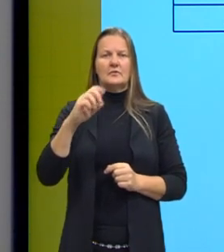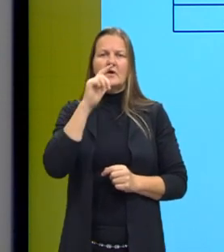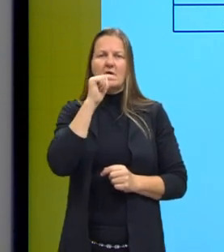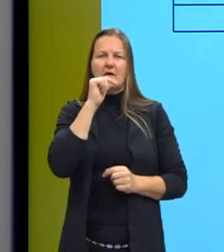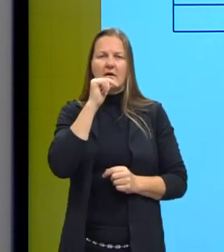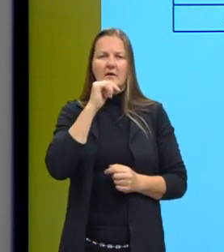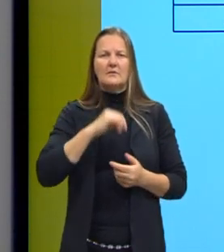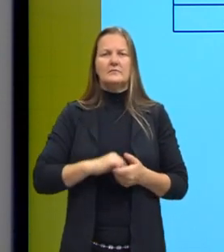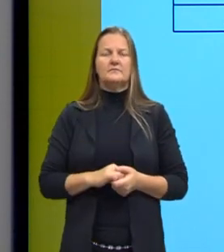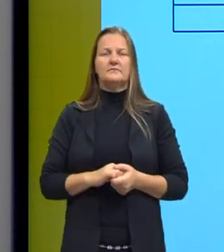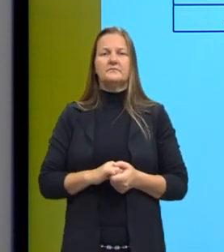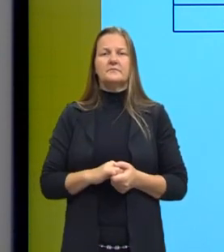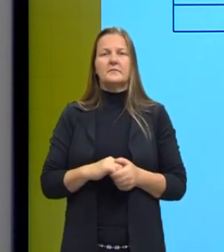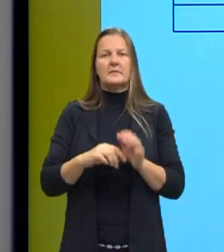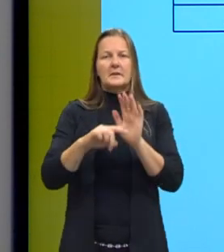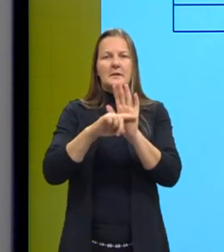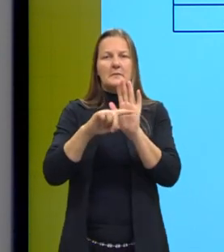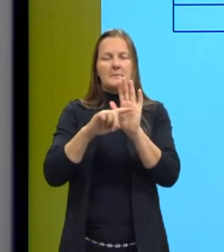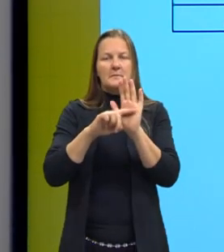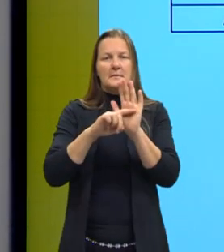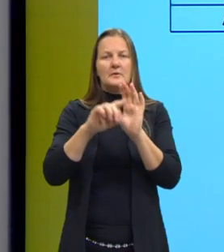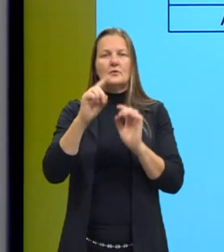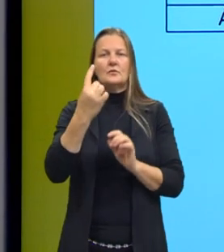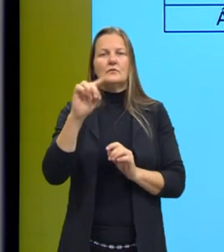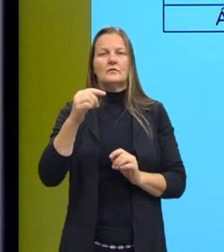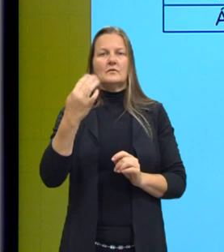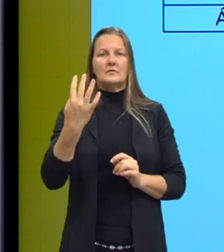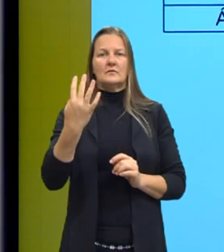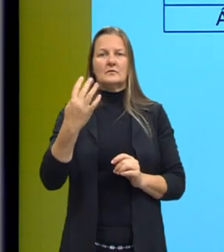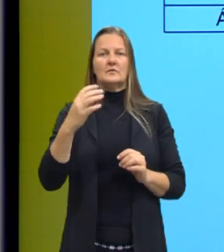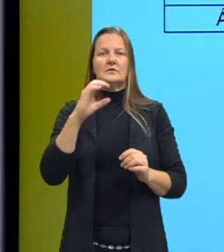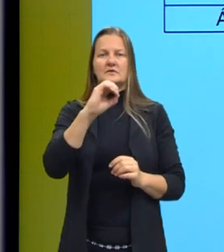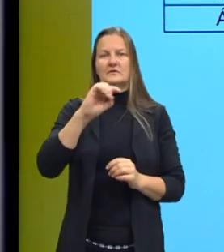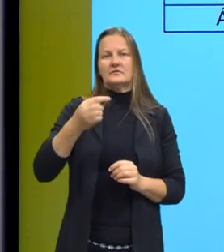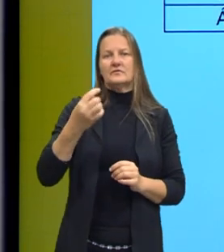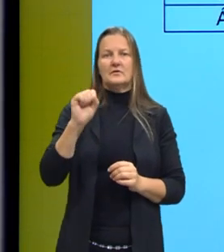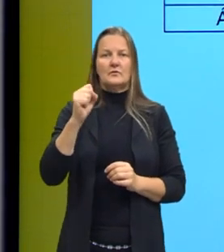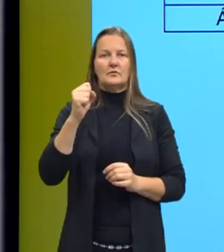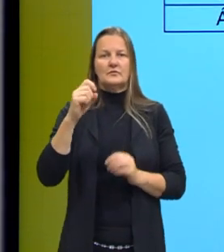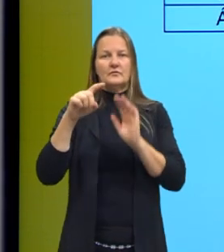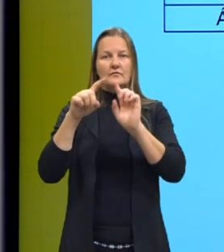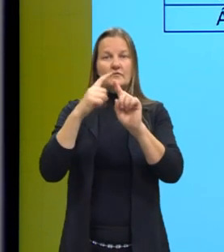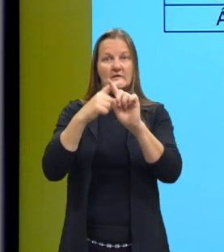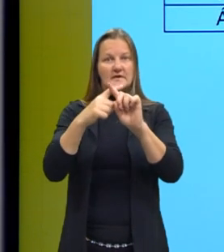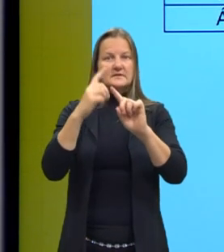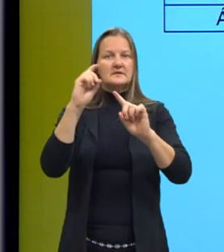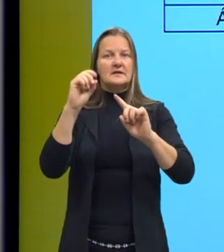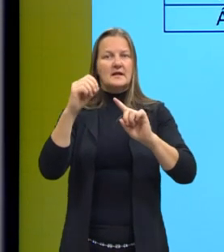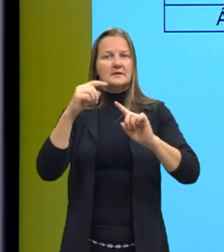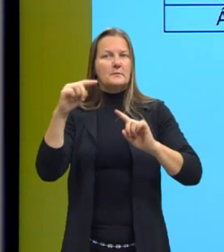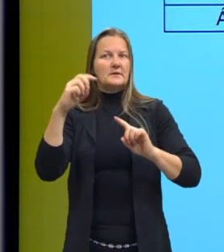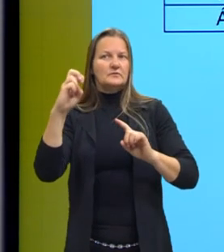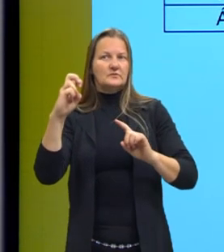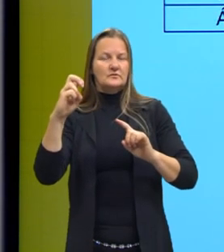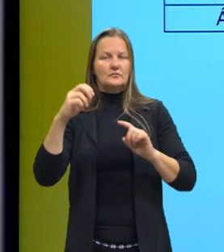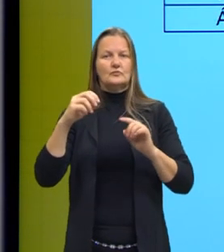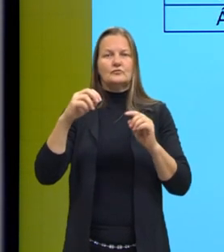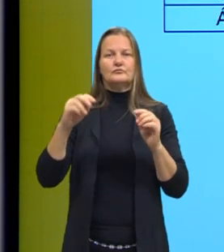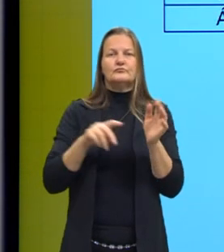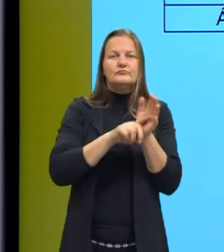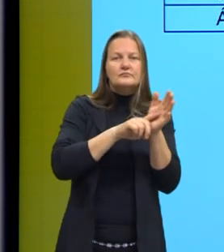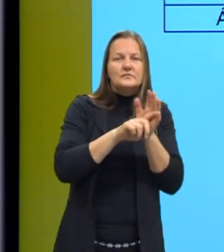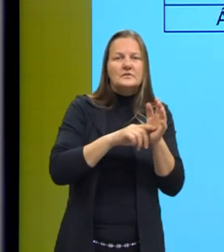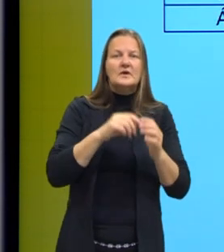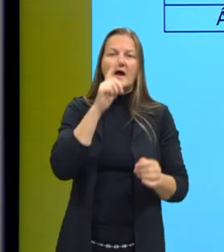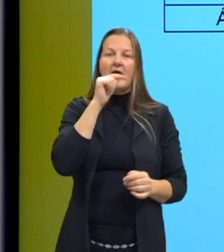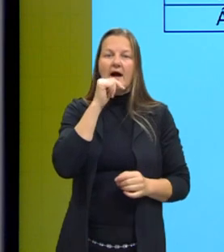1, que é menor do que 1,4. 0,8 vezes 10 na menos cinco na amostra 2. E na